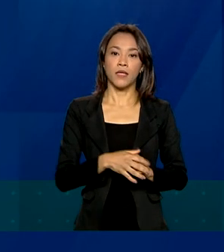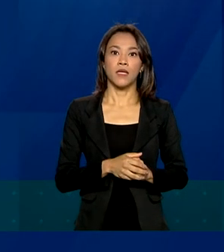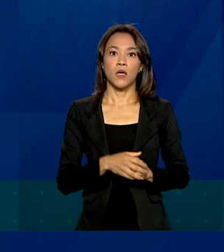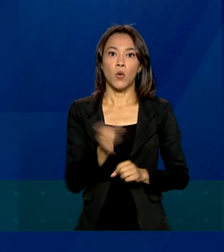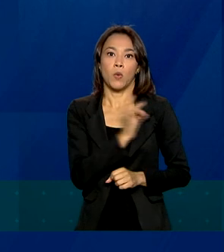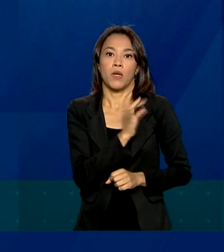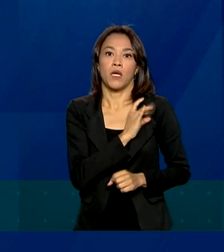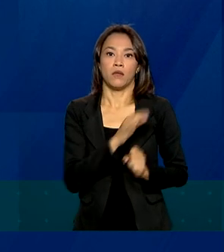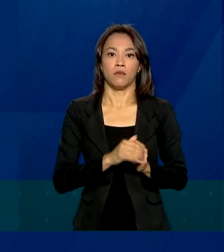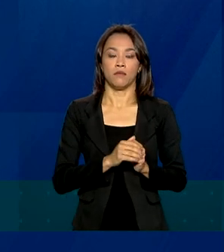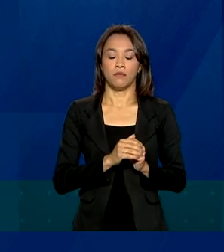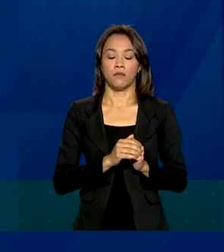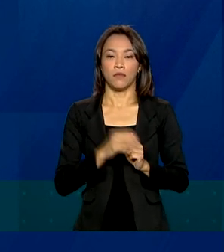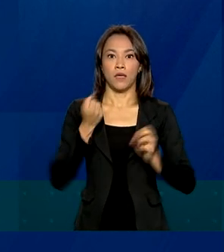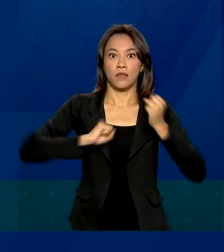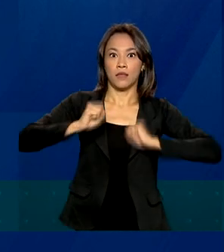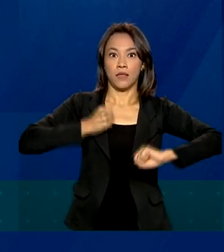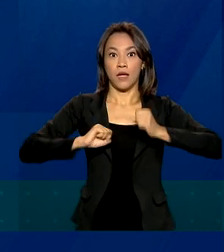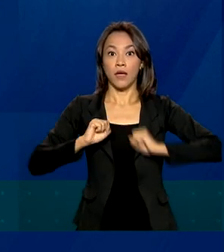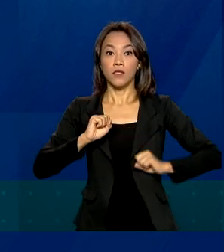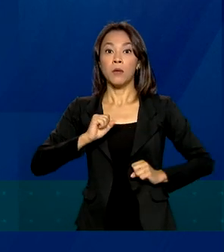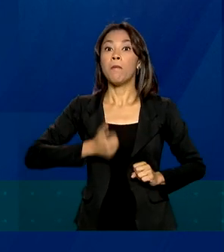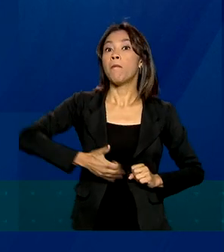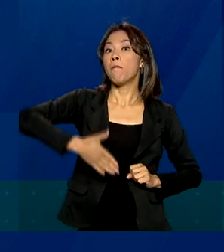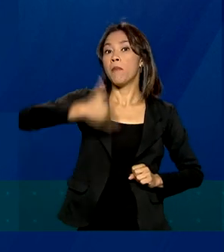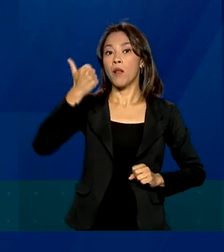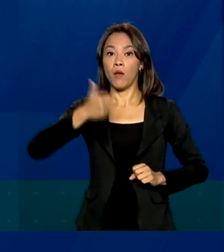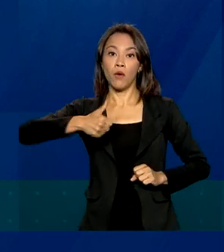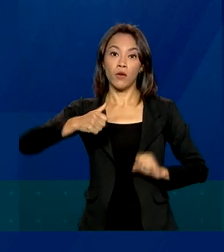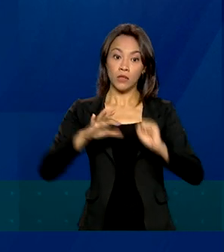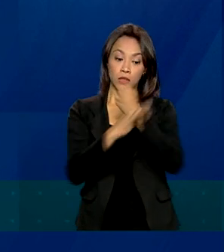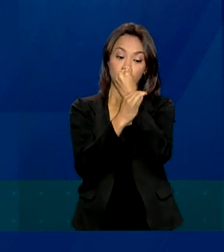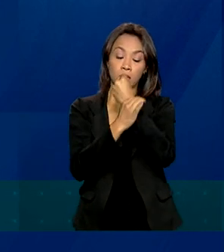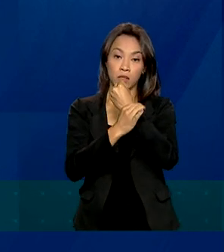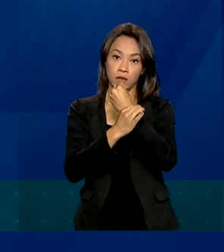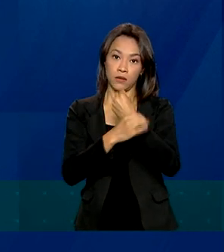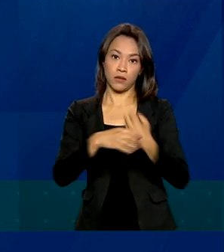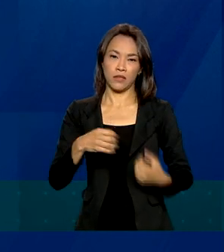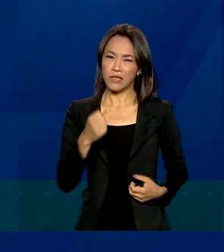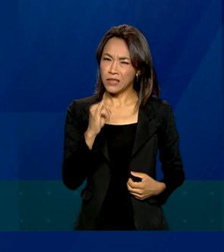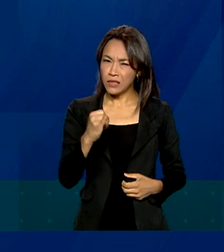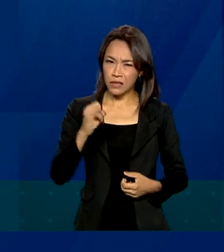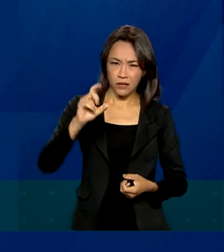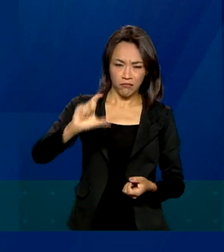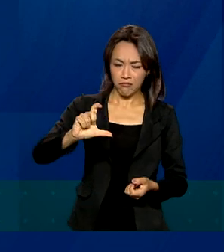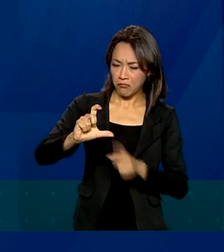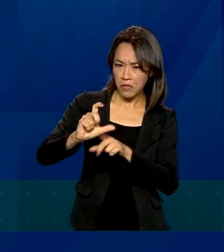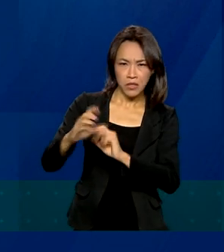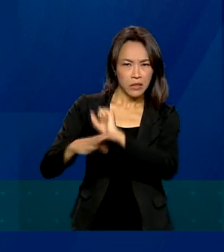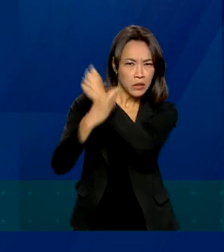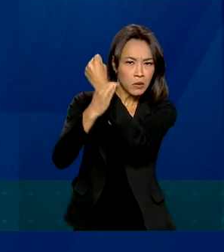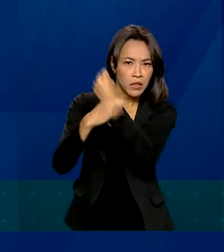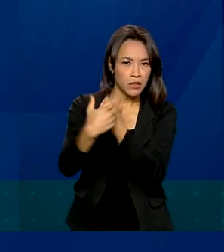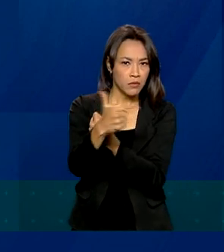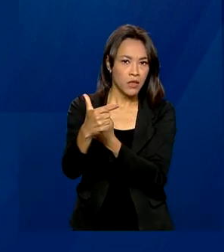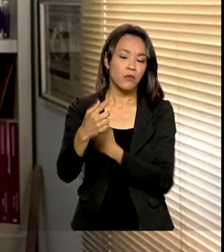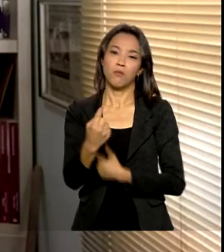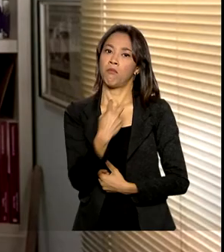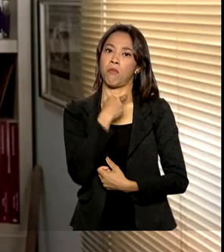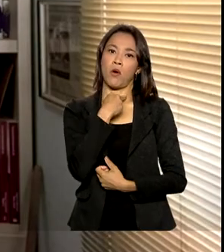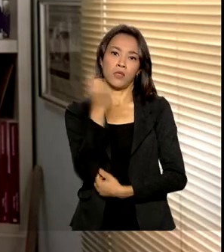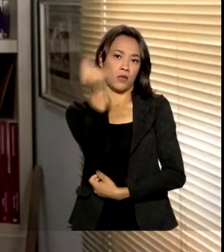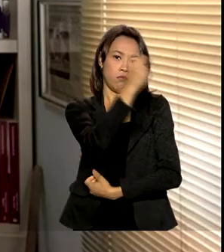ansiedade. Segurança vem primeiro do que eficácia. Se um produto não tem segurança, ele não pode ser aplicado em humanos.